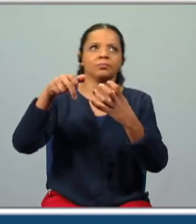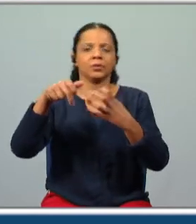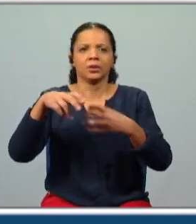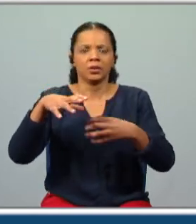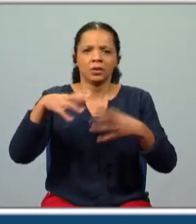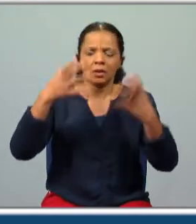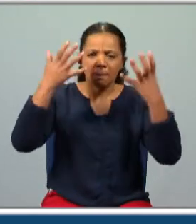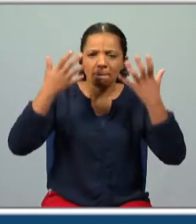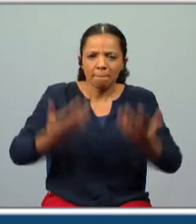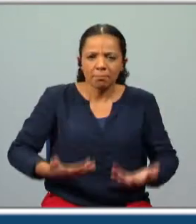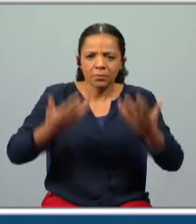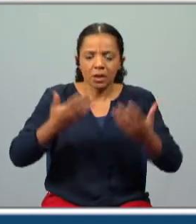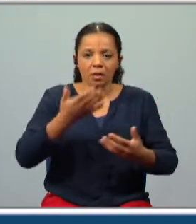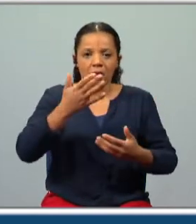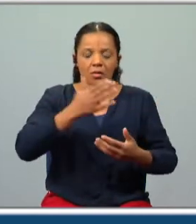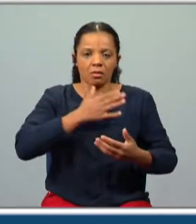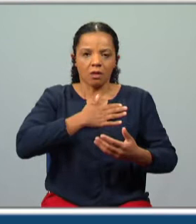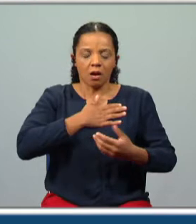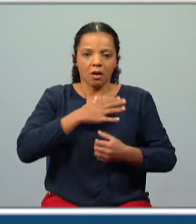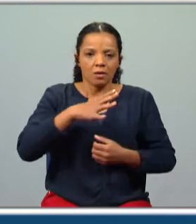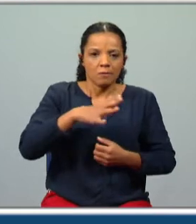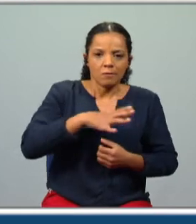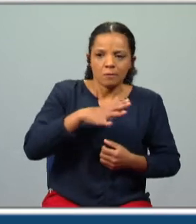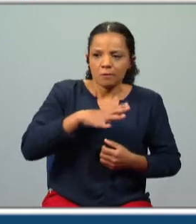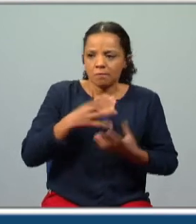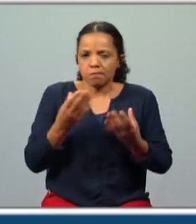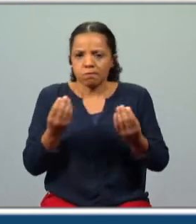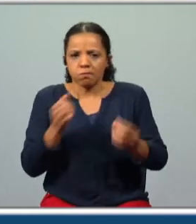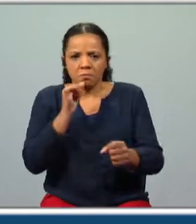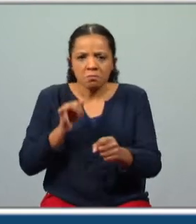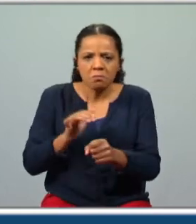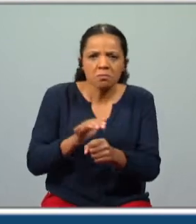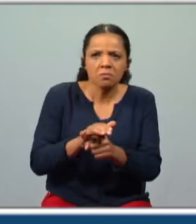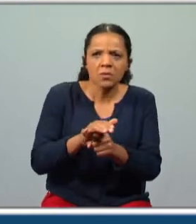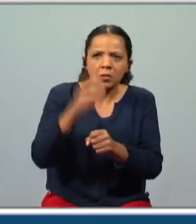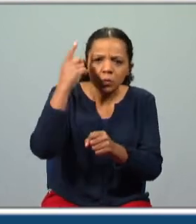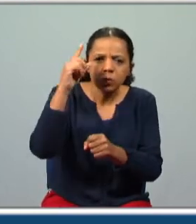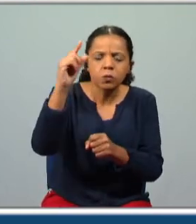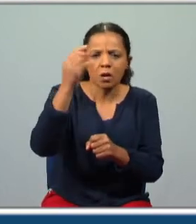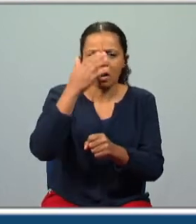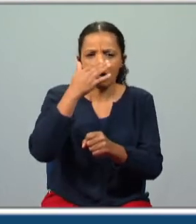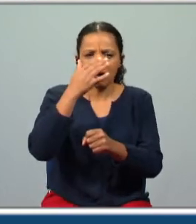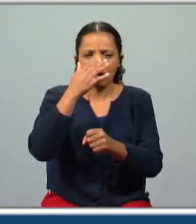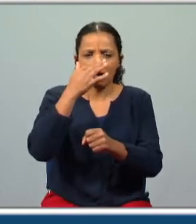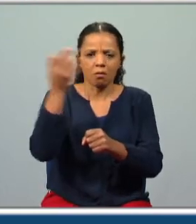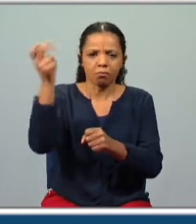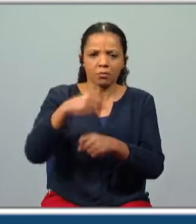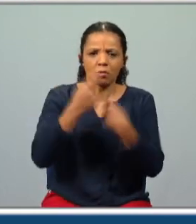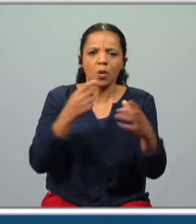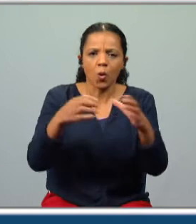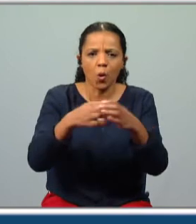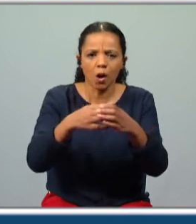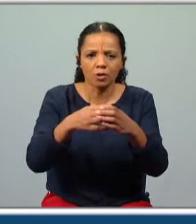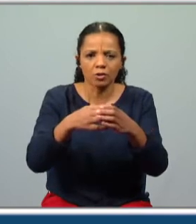encarregada que pôs nos corações um grande medo, bramindo o negro o mar de longe, brada, como se dessem vão de algum rochedo. Oh,